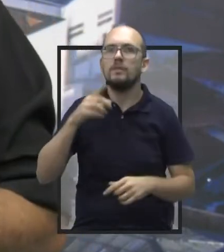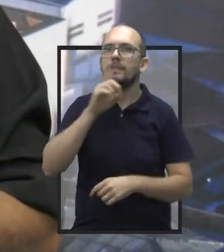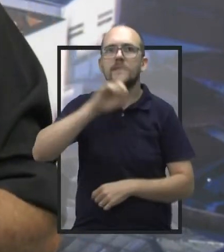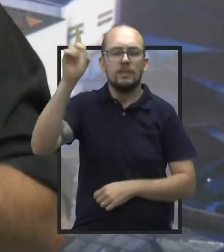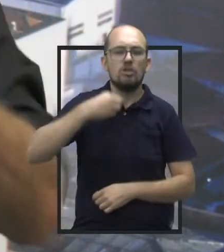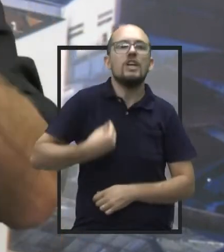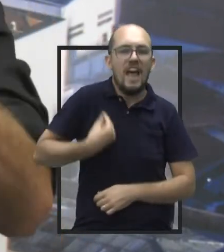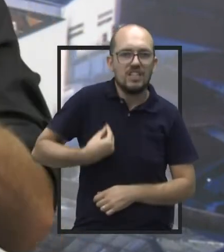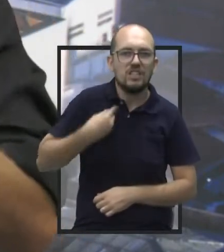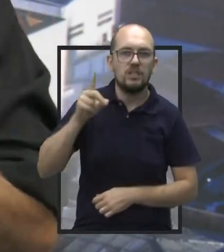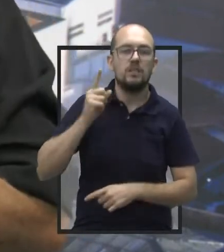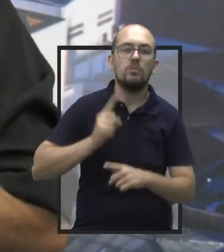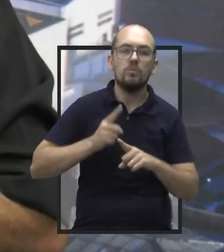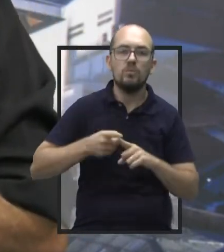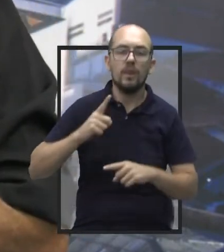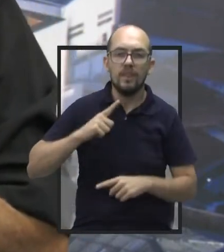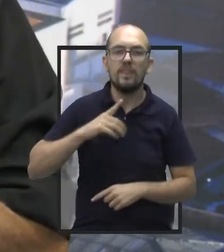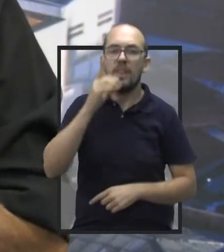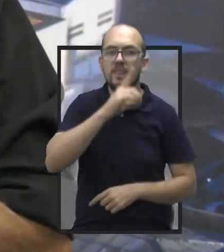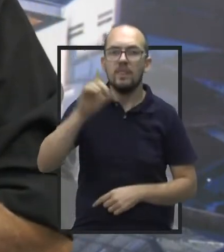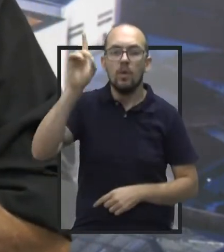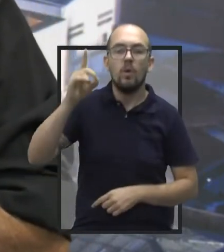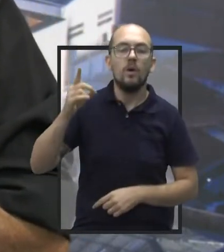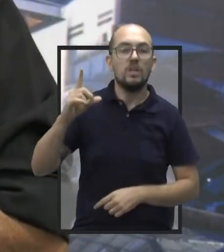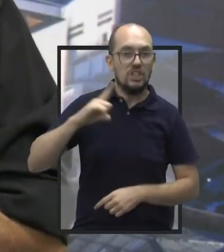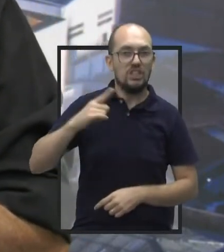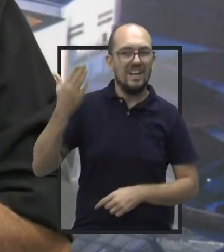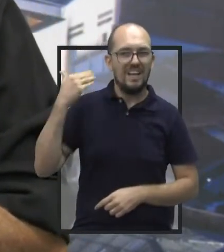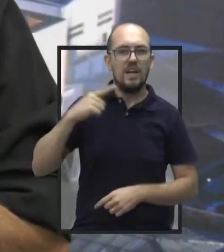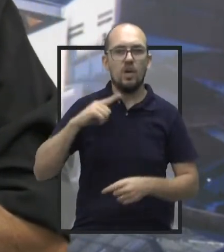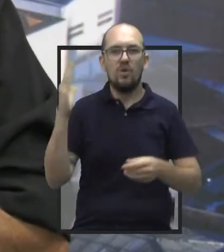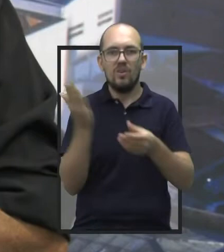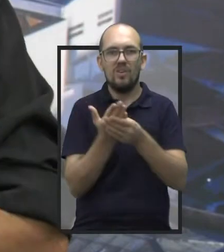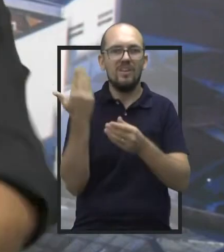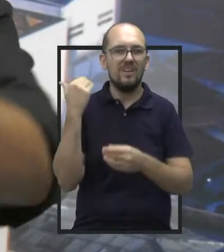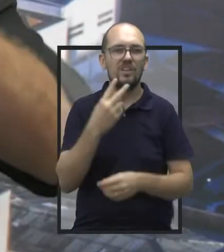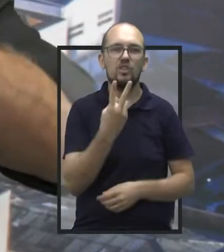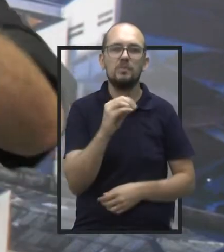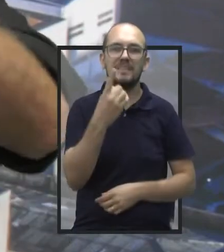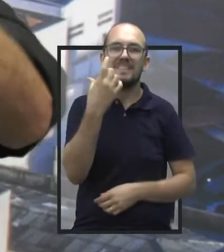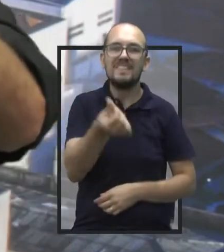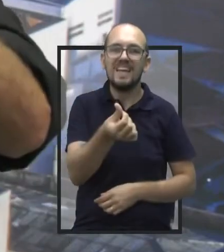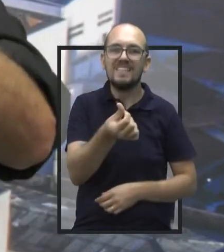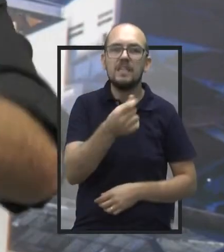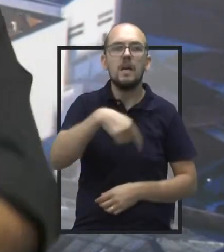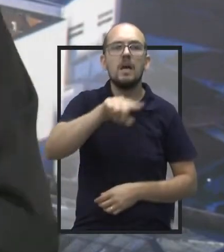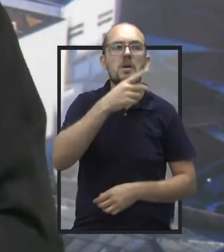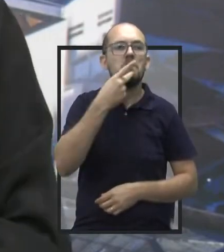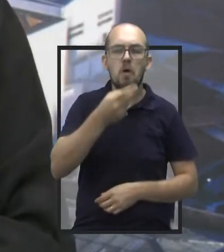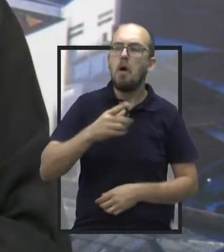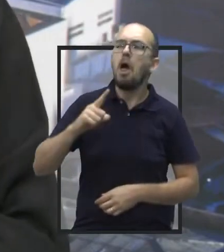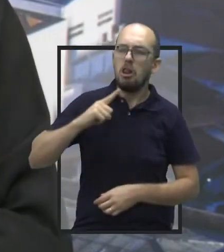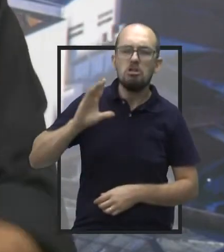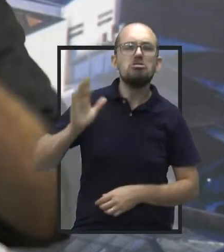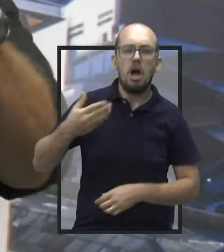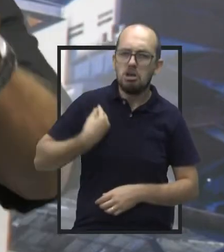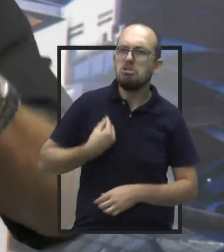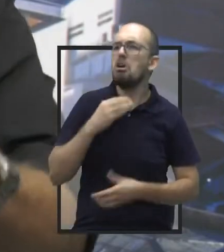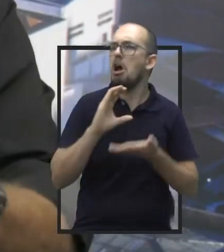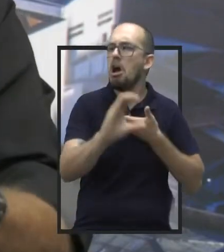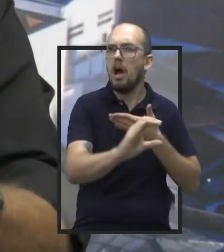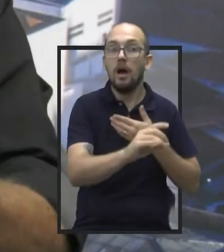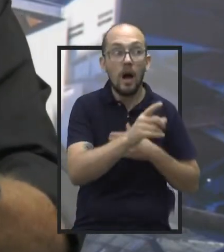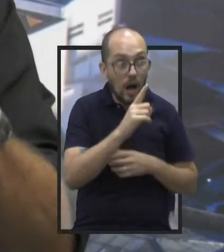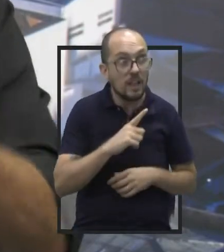para você porque existe. Porque tem uma demanda minha na justiça de 2016, quando eles falaram que aplicaram e não aplicaram. E nós